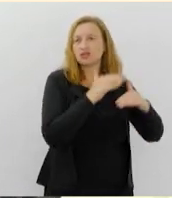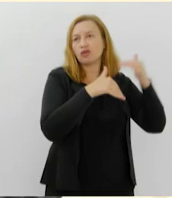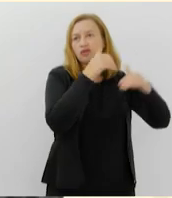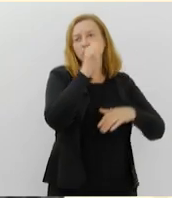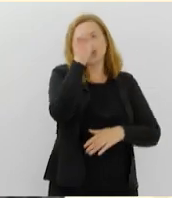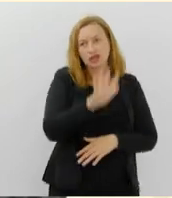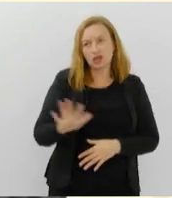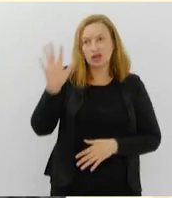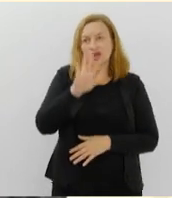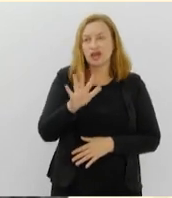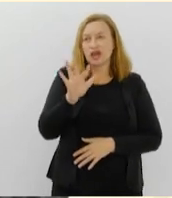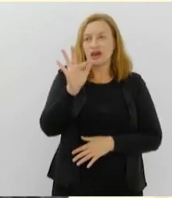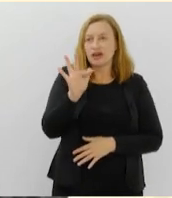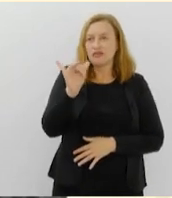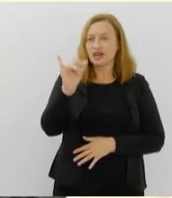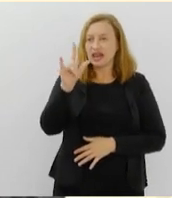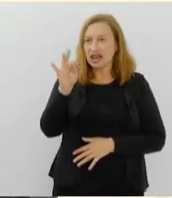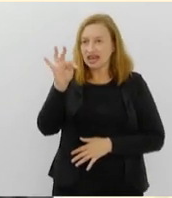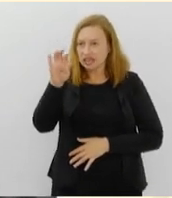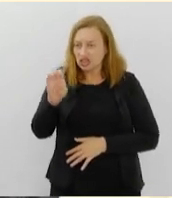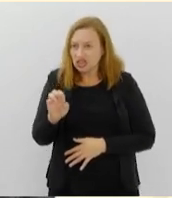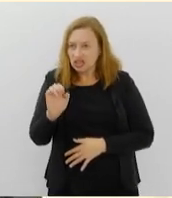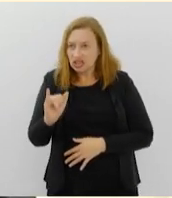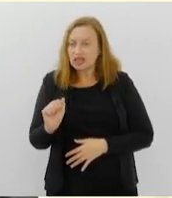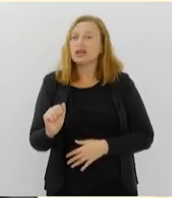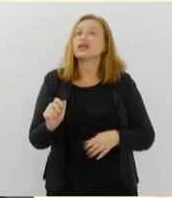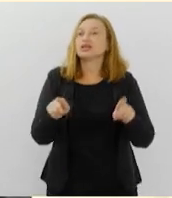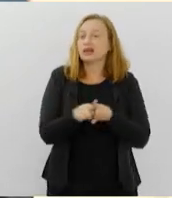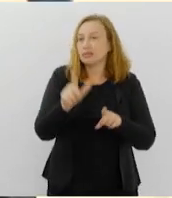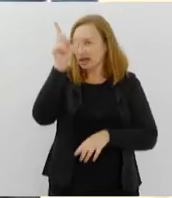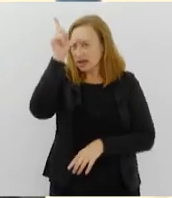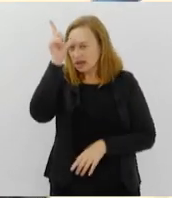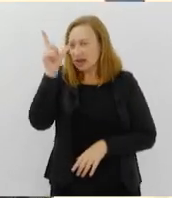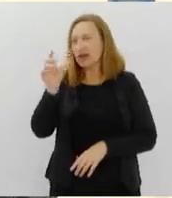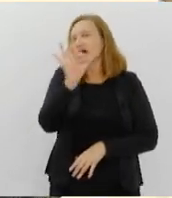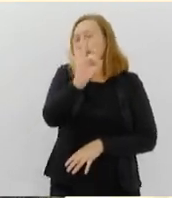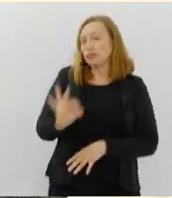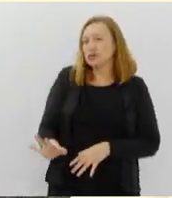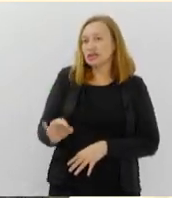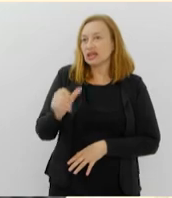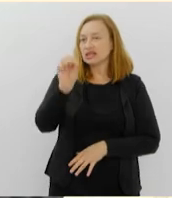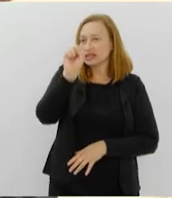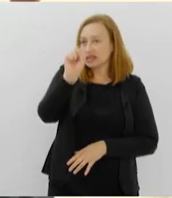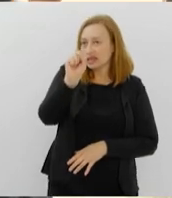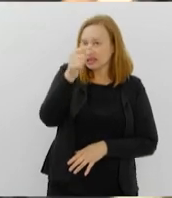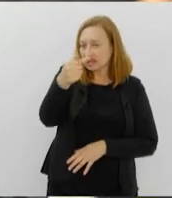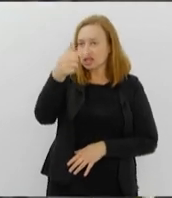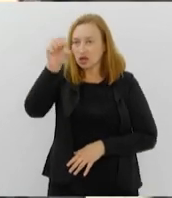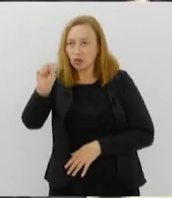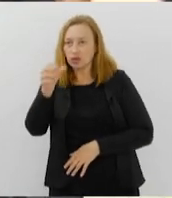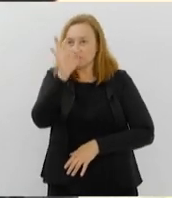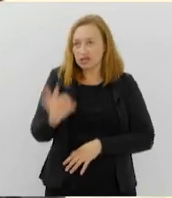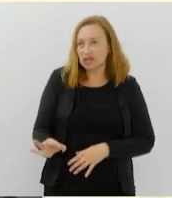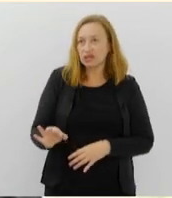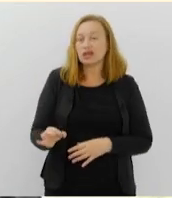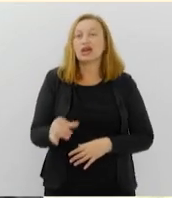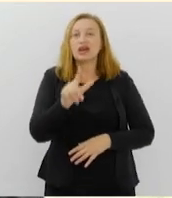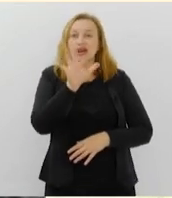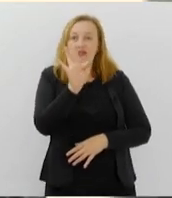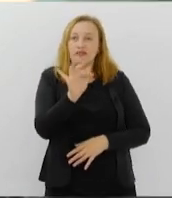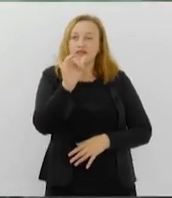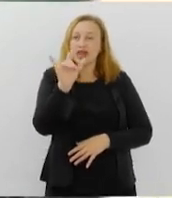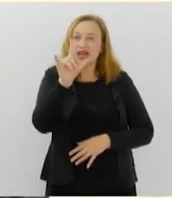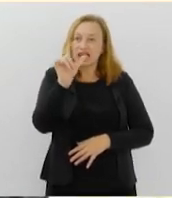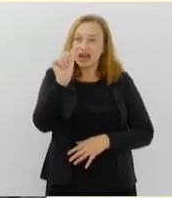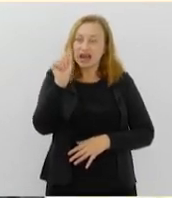Europa, entre a Finlândia e a Alemanha, a taxa na Alemanha chega a 68%, a Finlândia a 49%, no Brasil